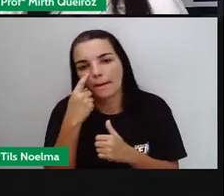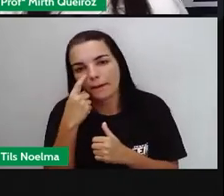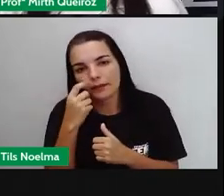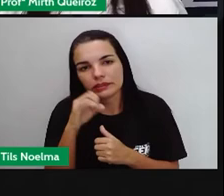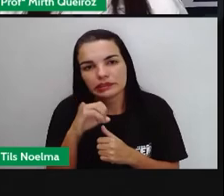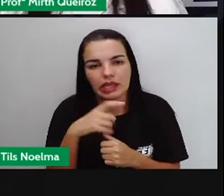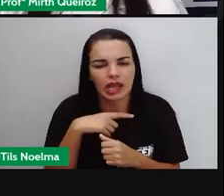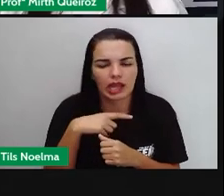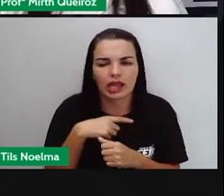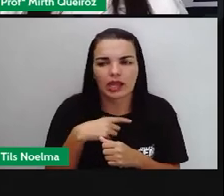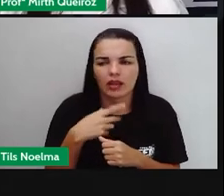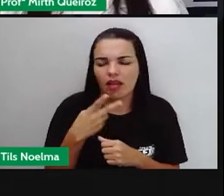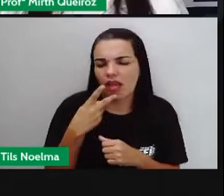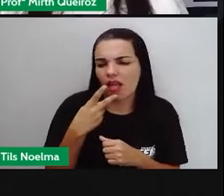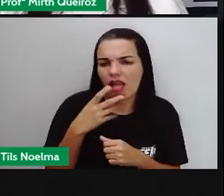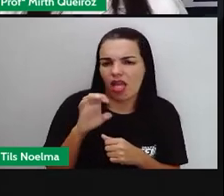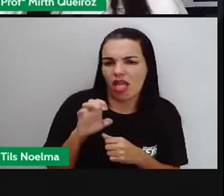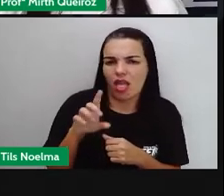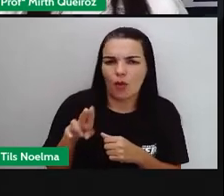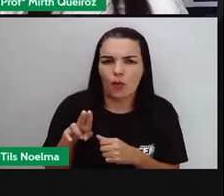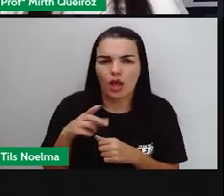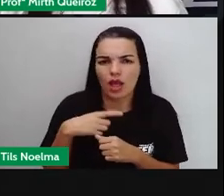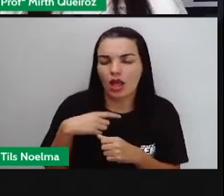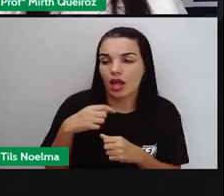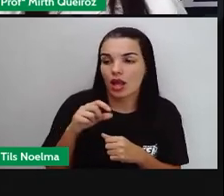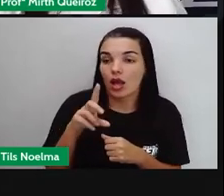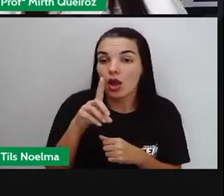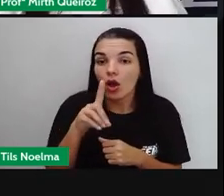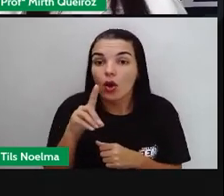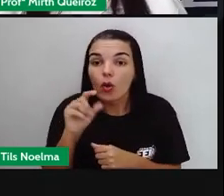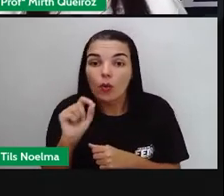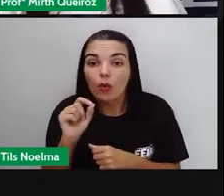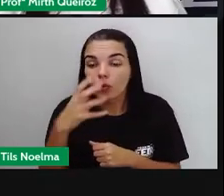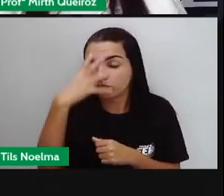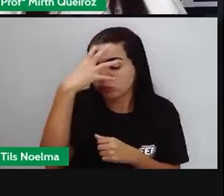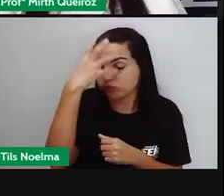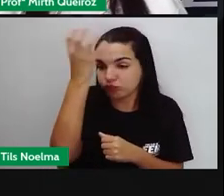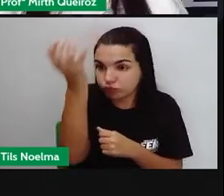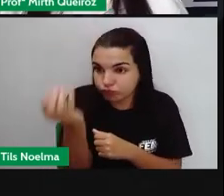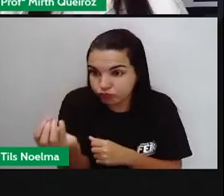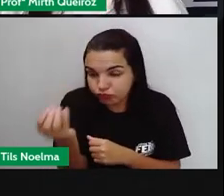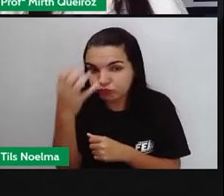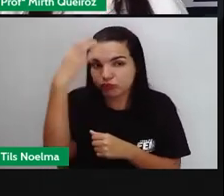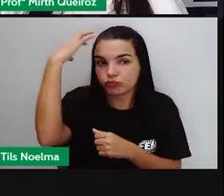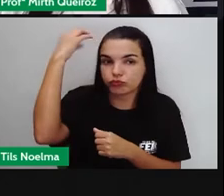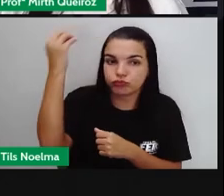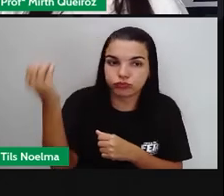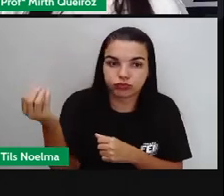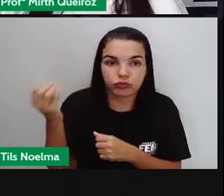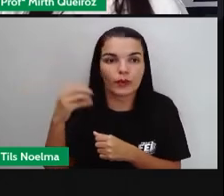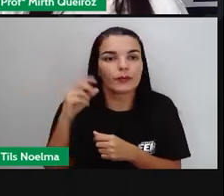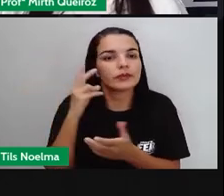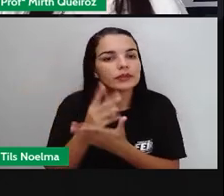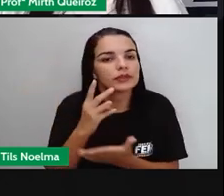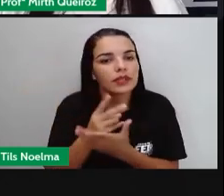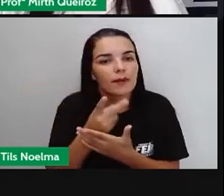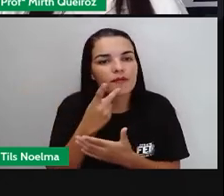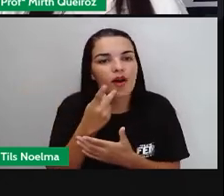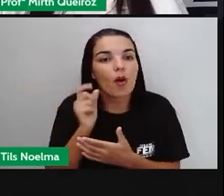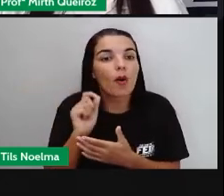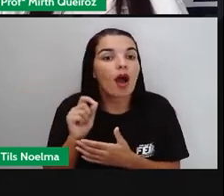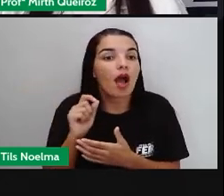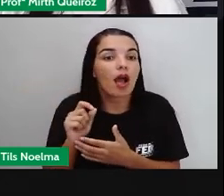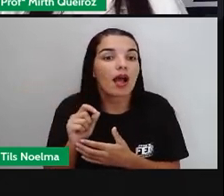se eu estou falando muito, o dinossauro fez isso, o dinossauro fez aquilo. Em certo momento, vocês podem colocar